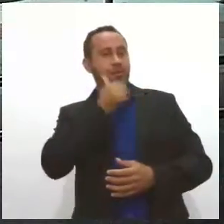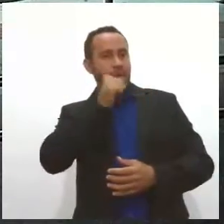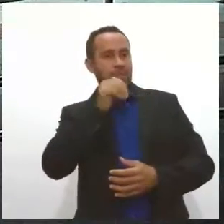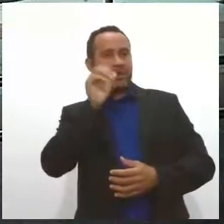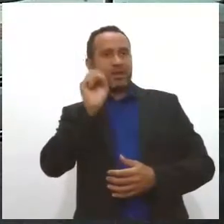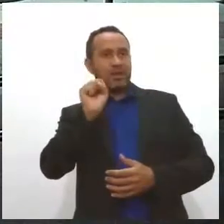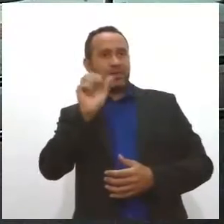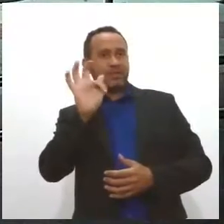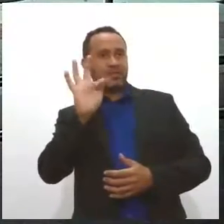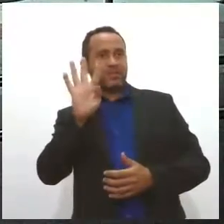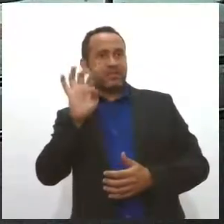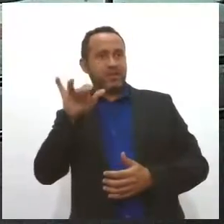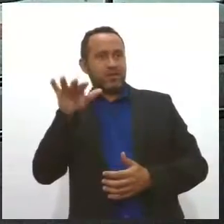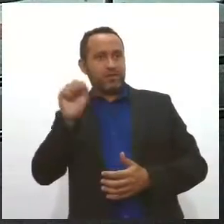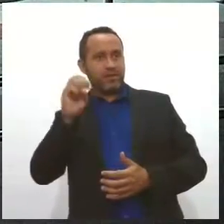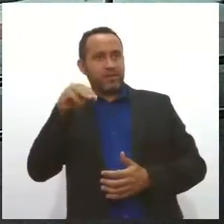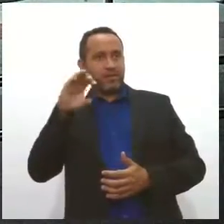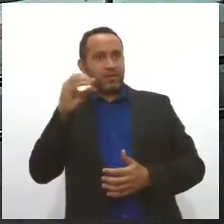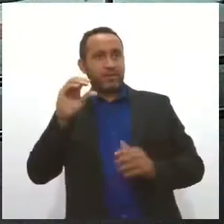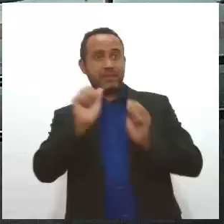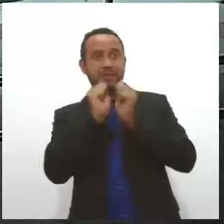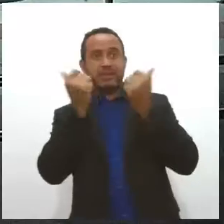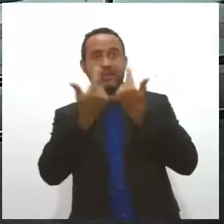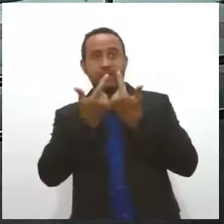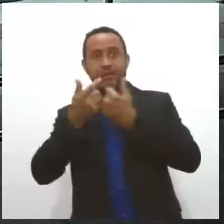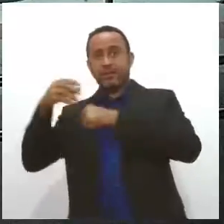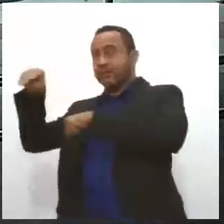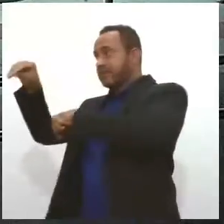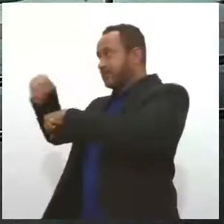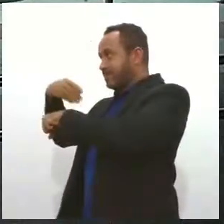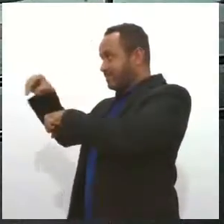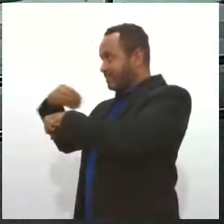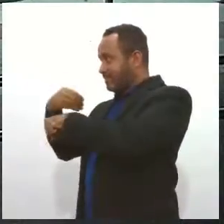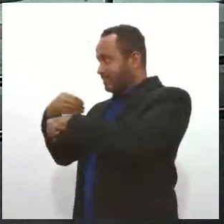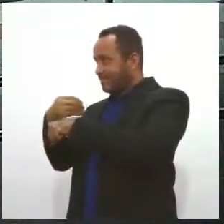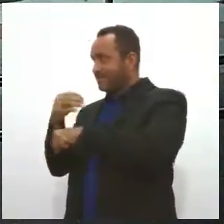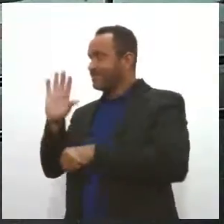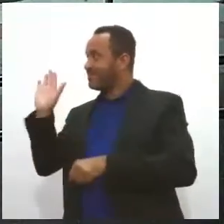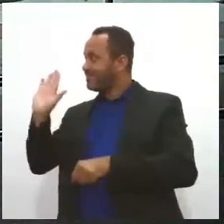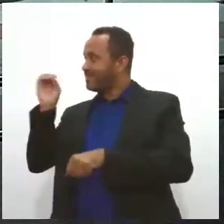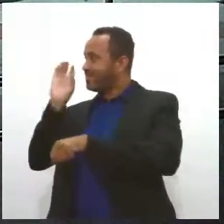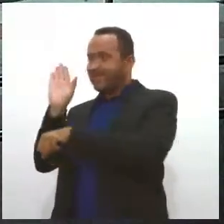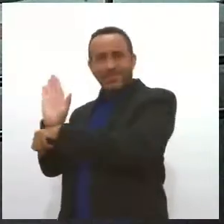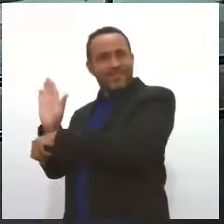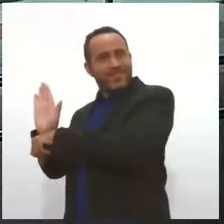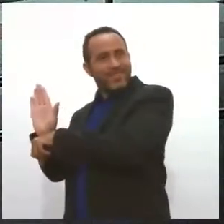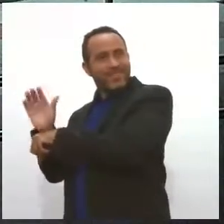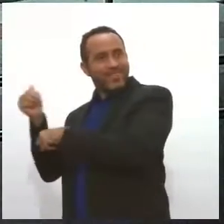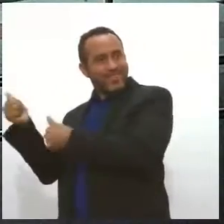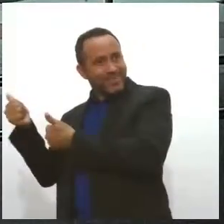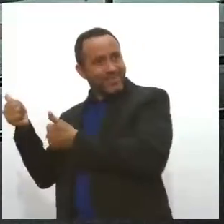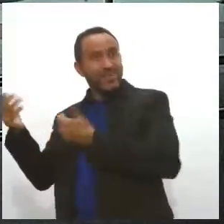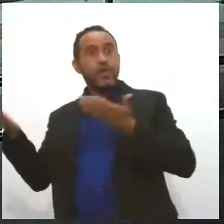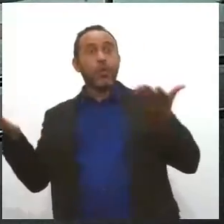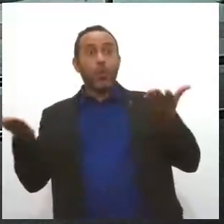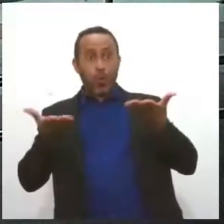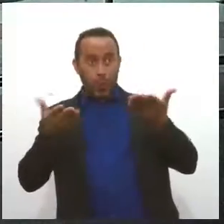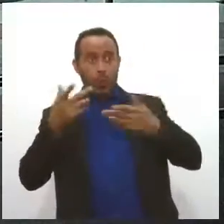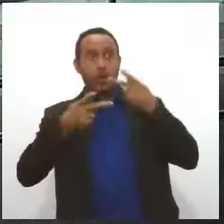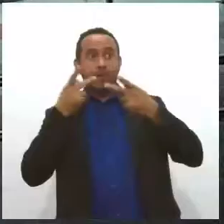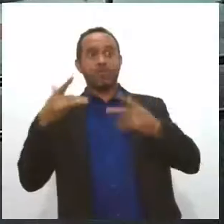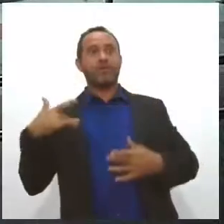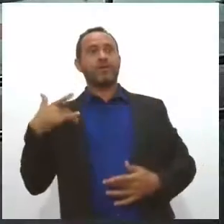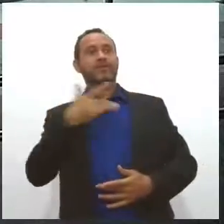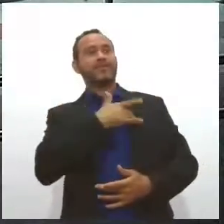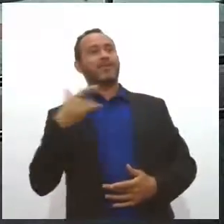traz notícias para a gente da Assembleia Legislativa de Sergipe. Stephanie, muito boa tarde, quer dizer que hoje você vai falar sobre a saúde do